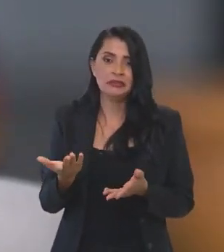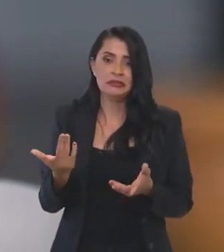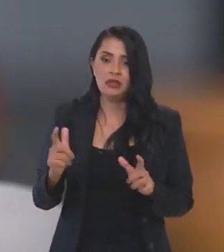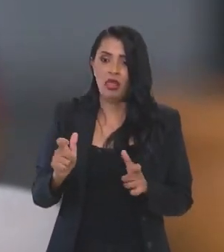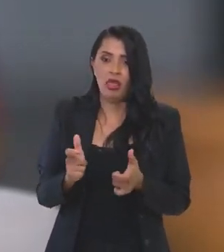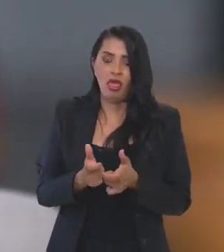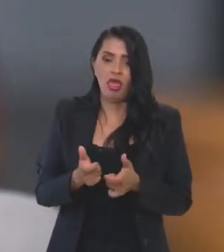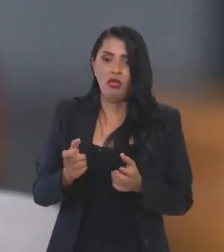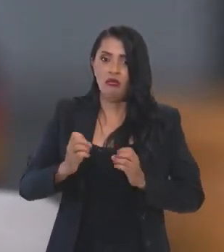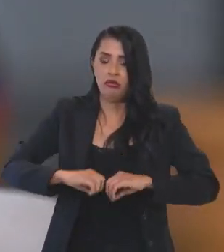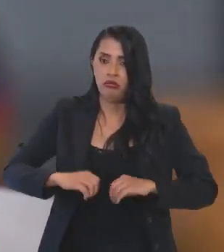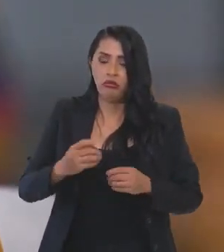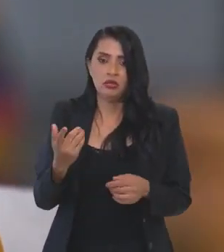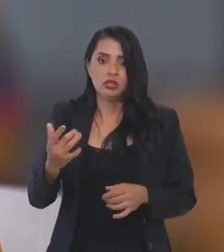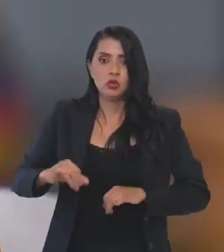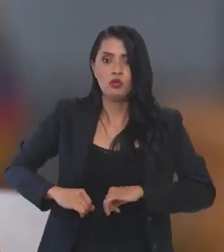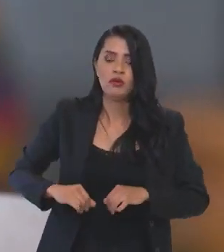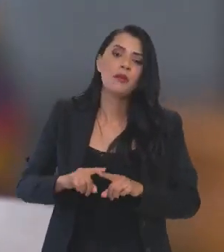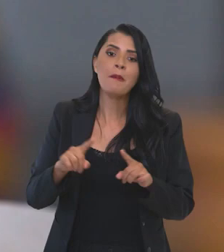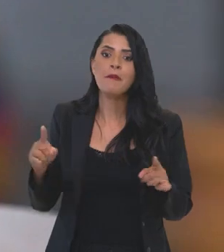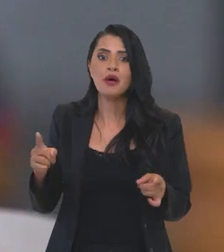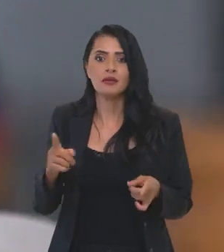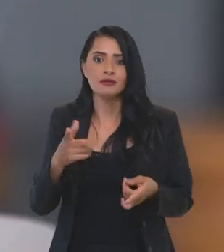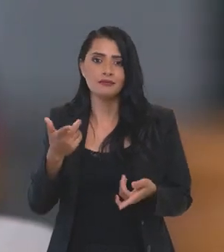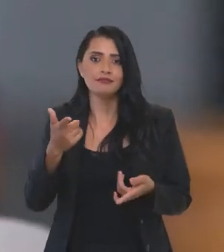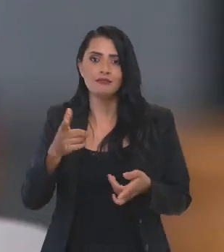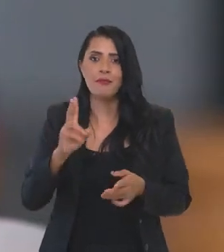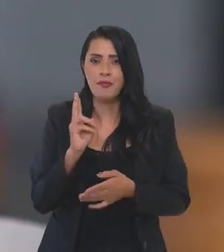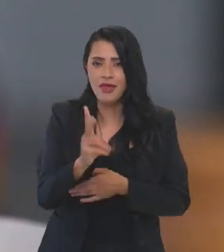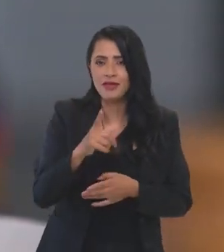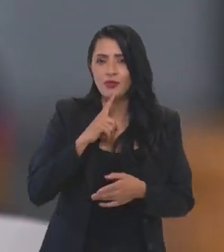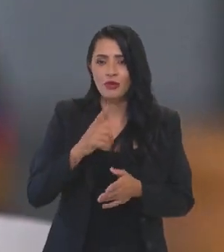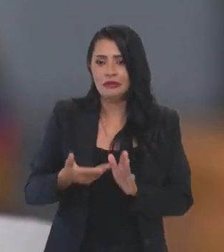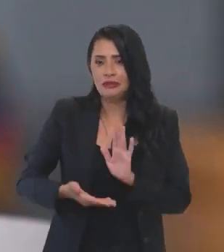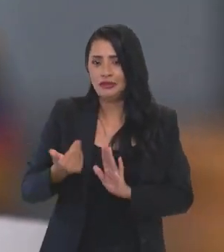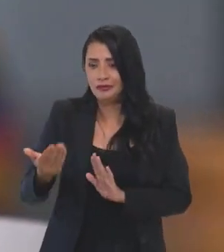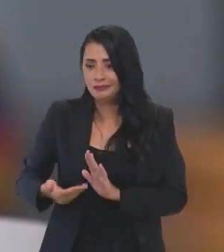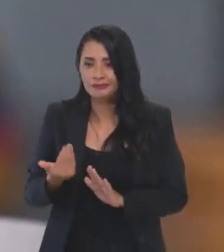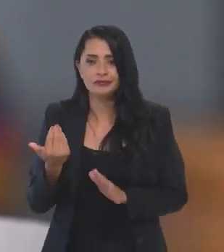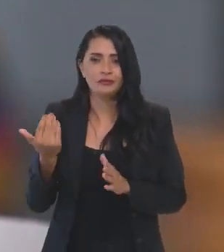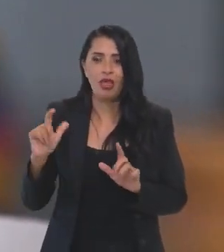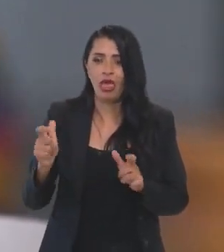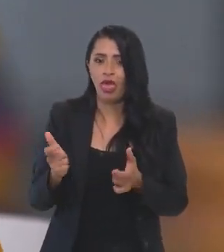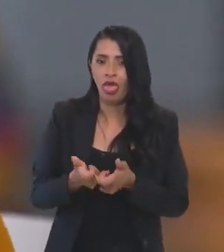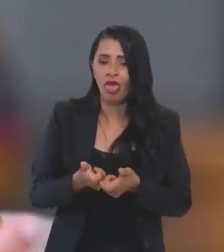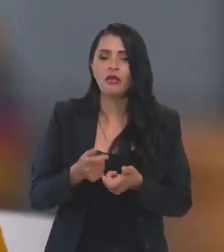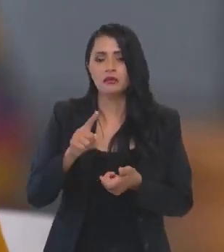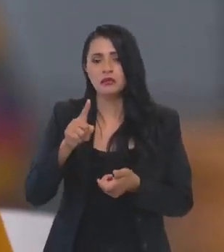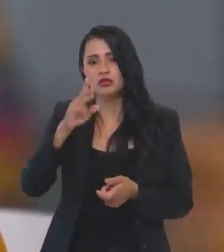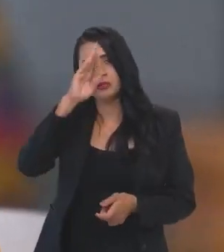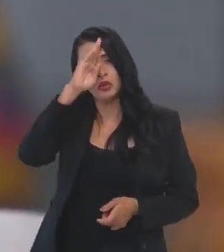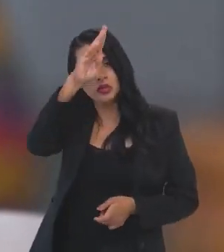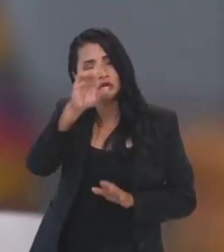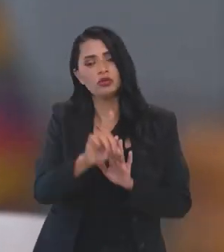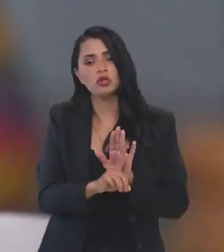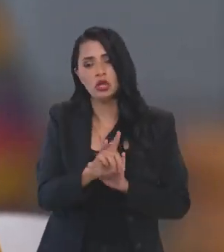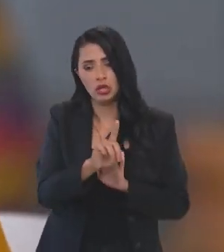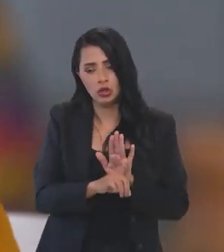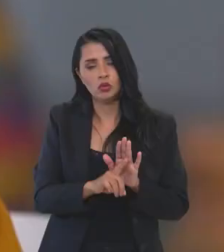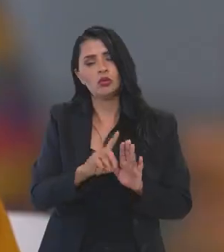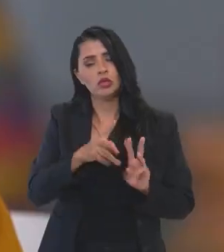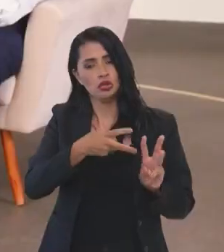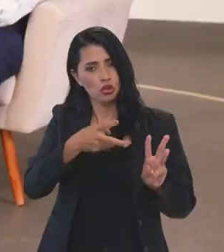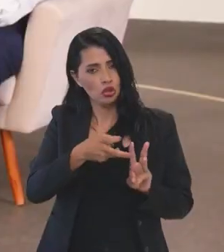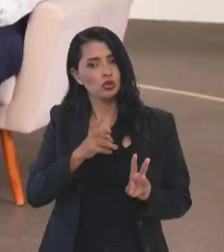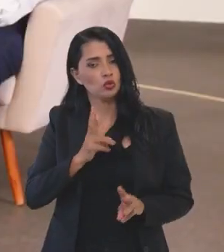sucateada, mas mesmo enfrentando todo esse desmonte, insiste em dar prioridade aos direitos